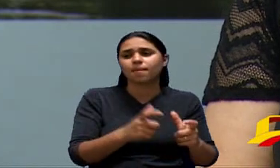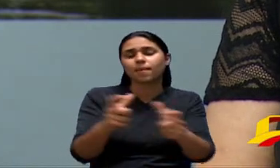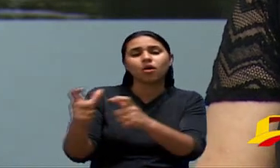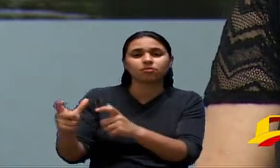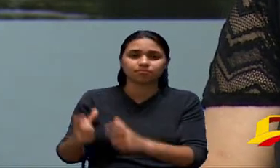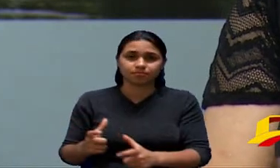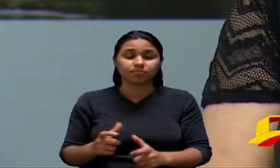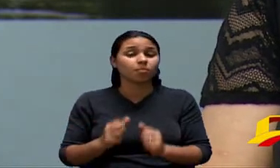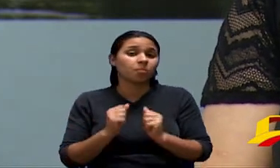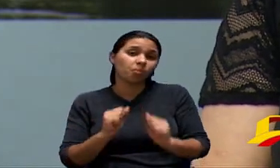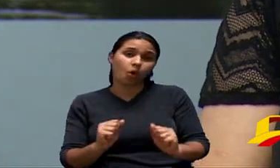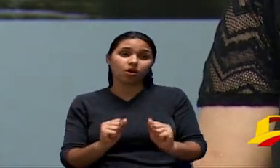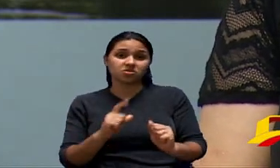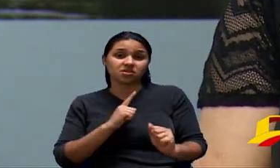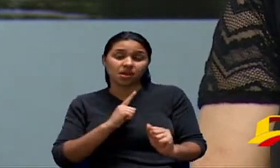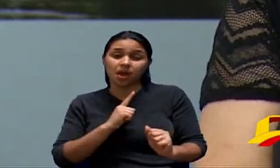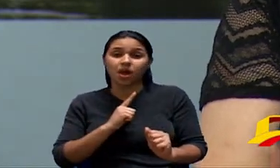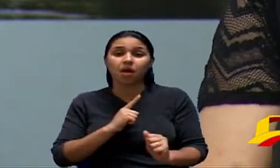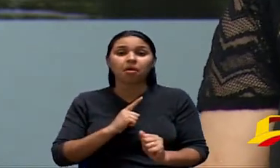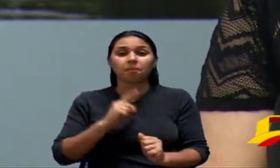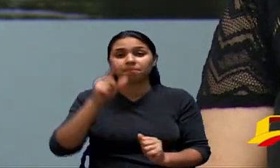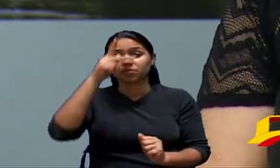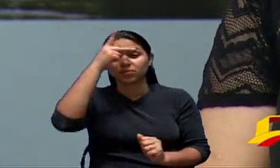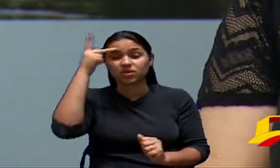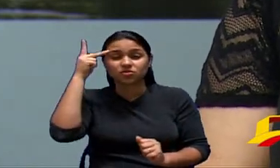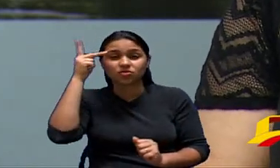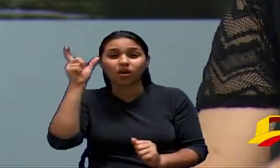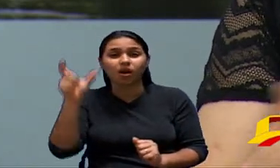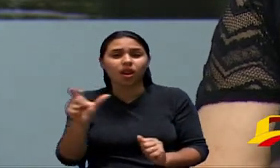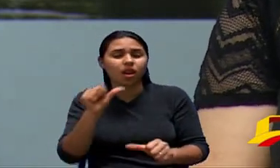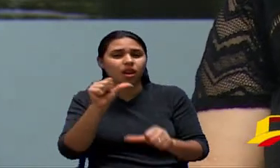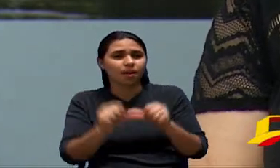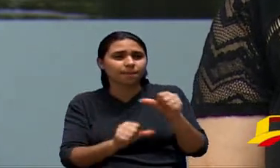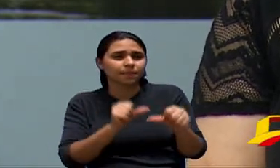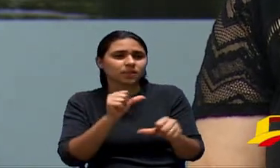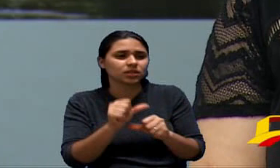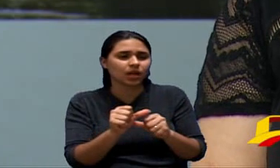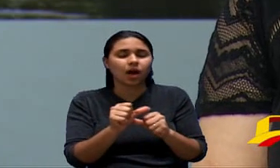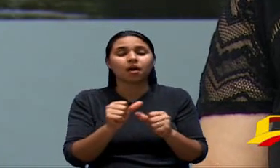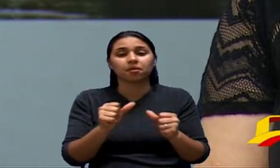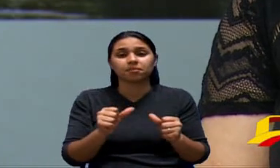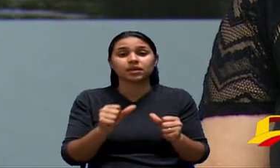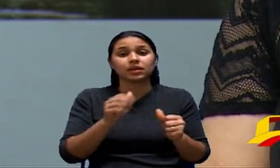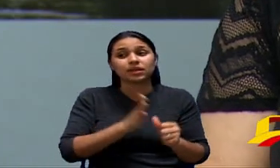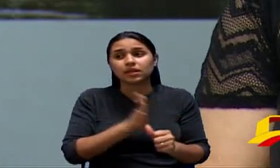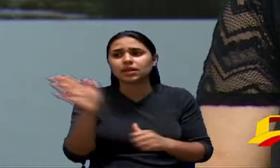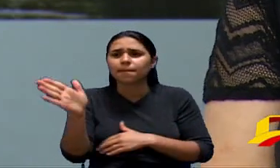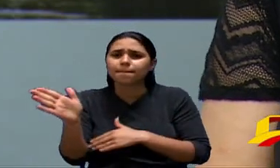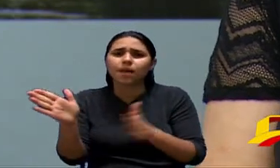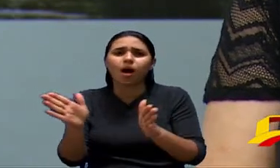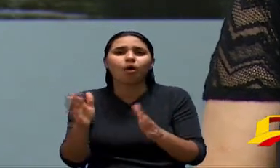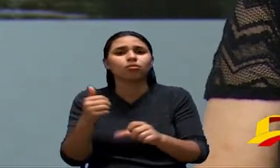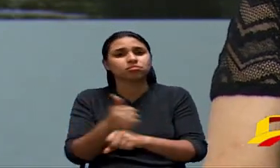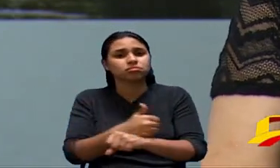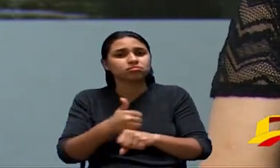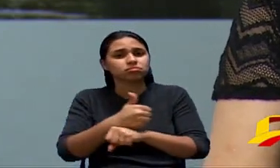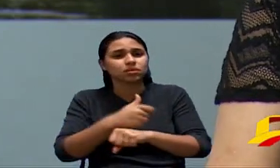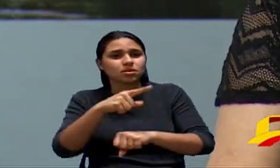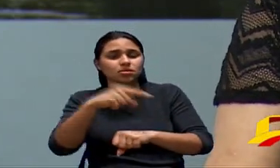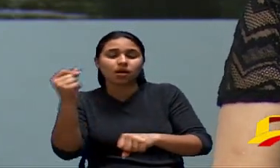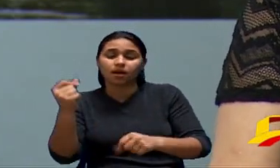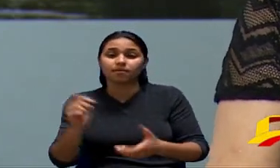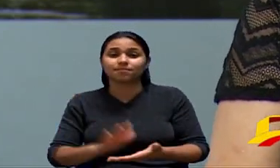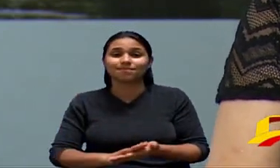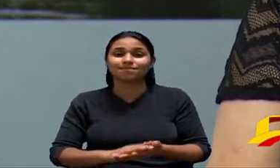ter capacidade os frentistas sim podem se adaptar e para outras profissões mas como num